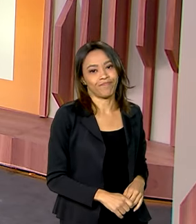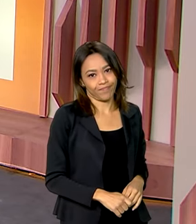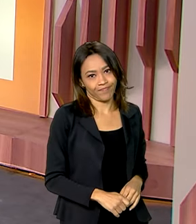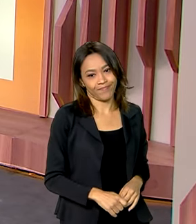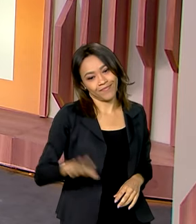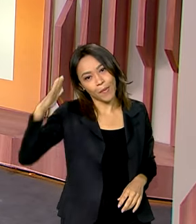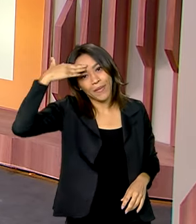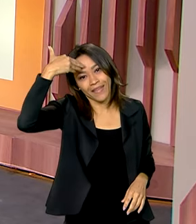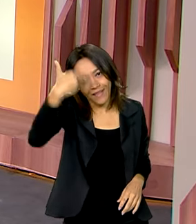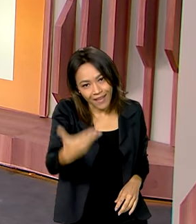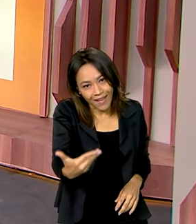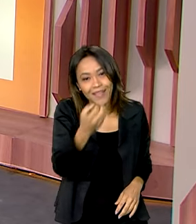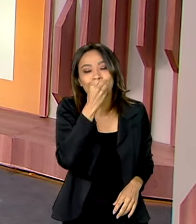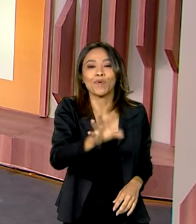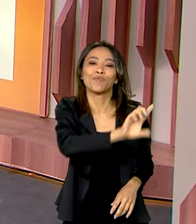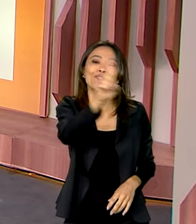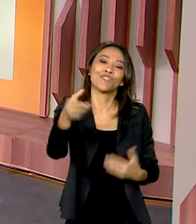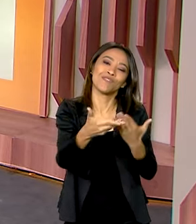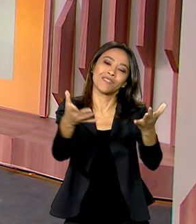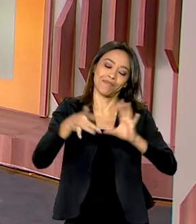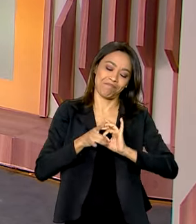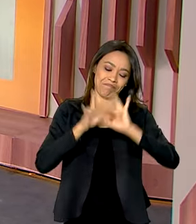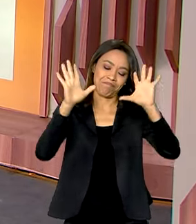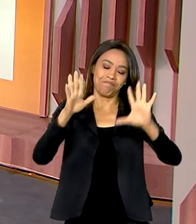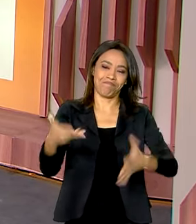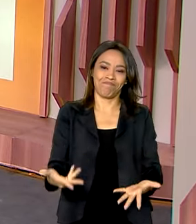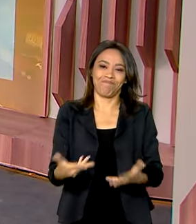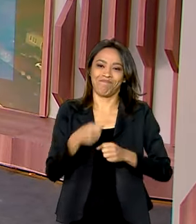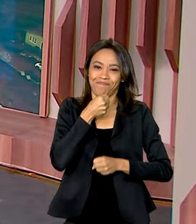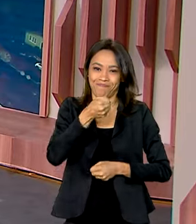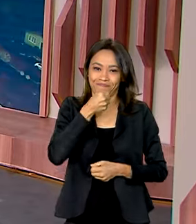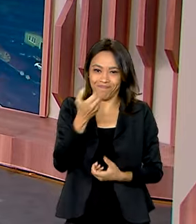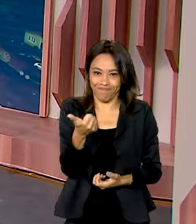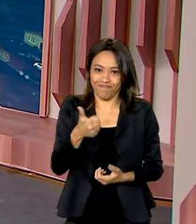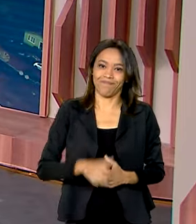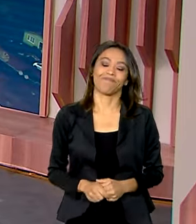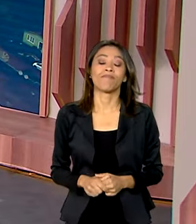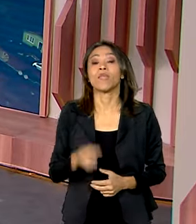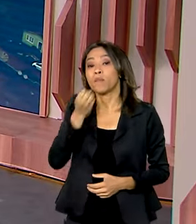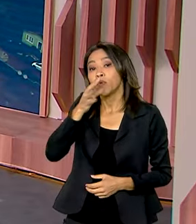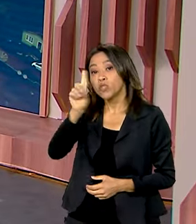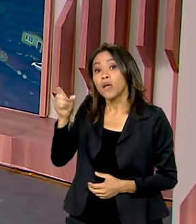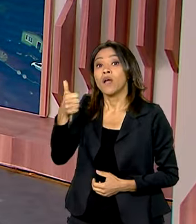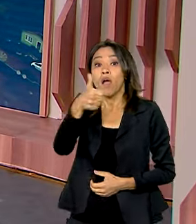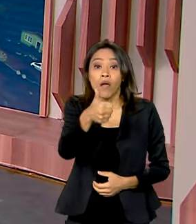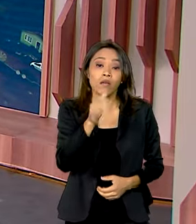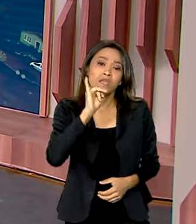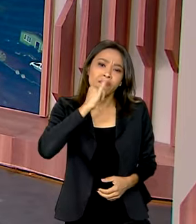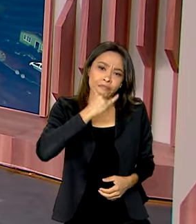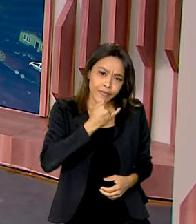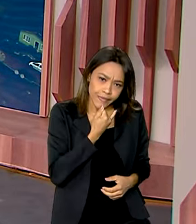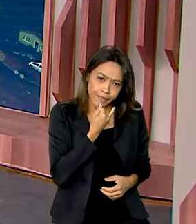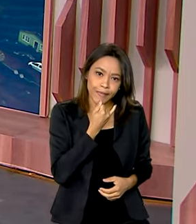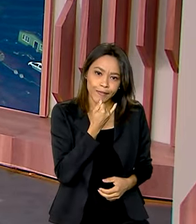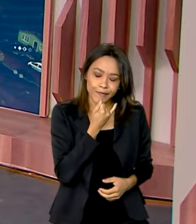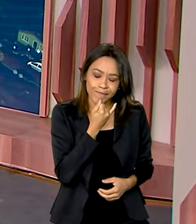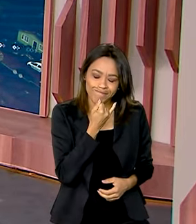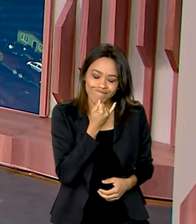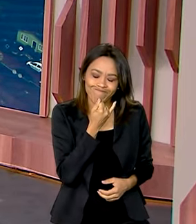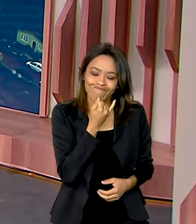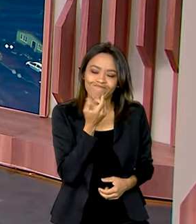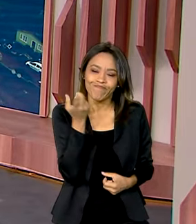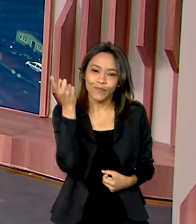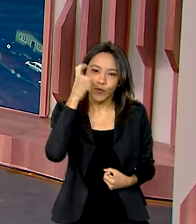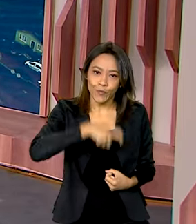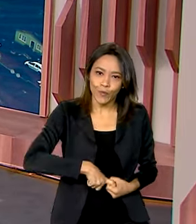Muito obrigado, bom dia a todos, estaremos à disposição. Bom dia. E olha, infelizmente voltou a cair